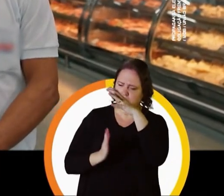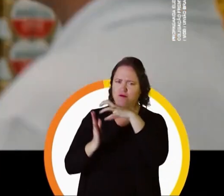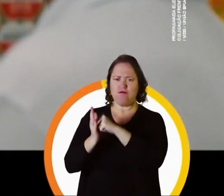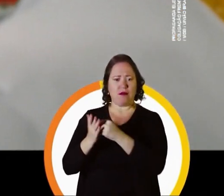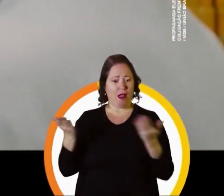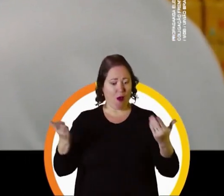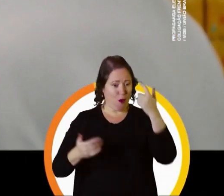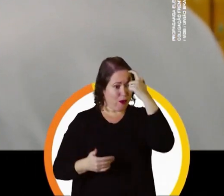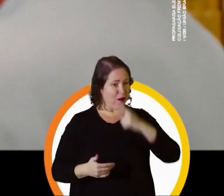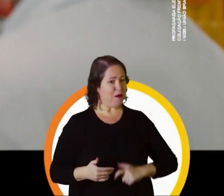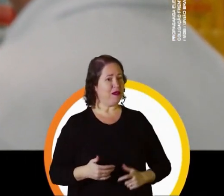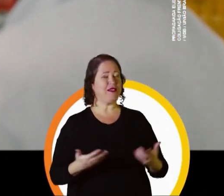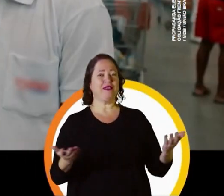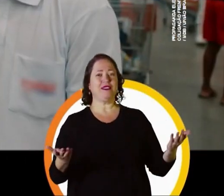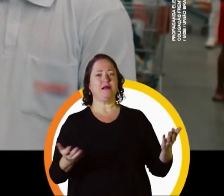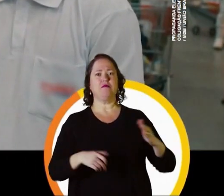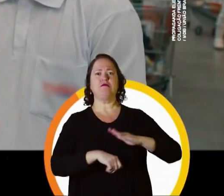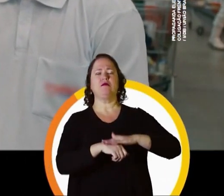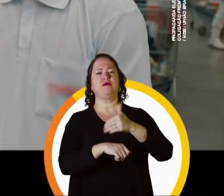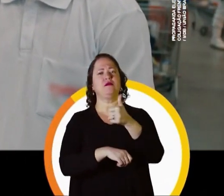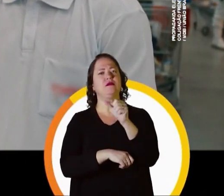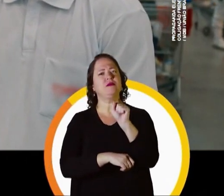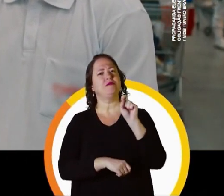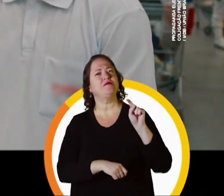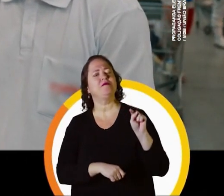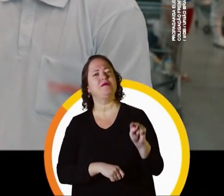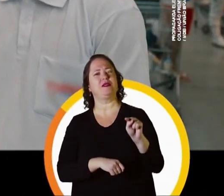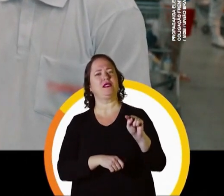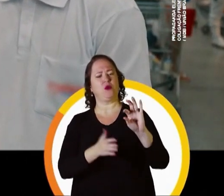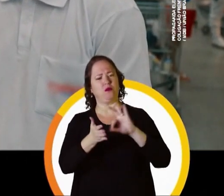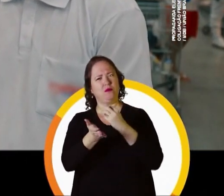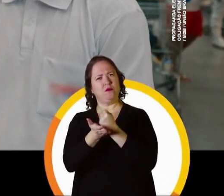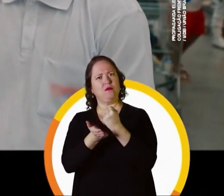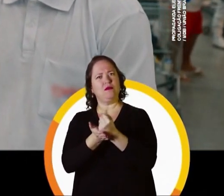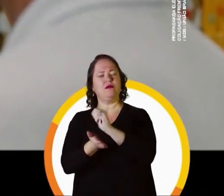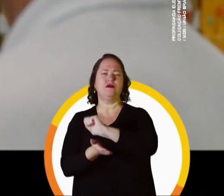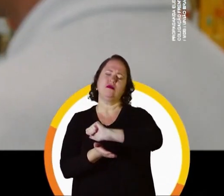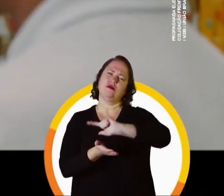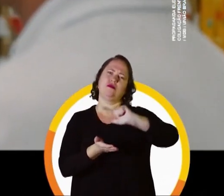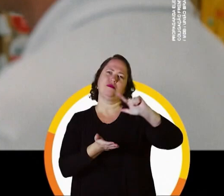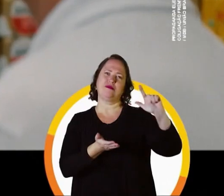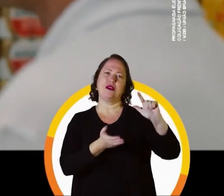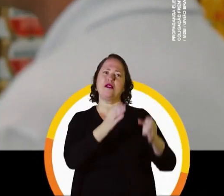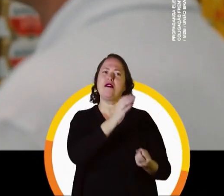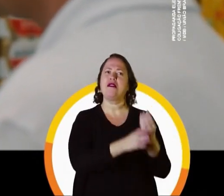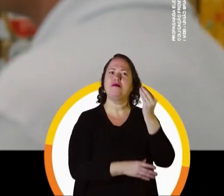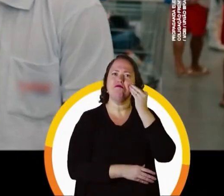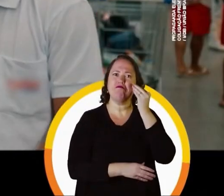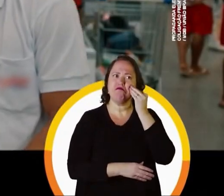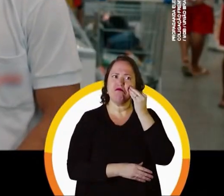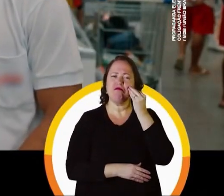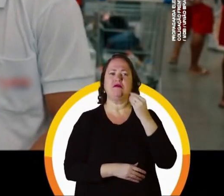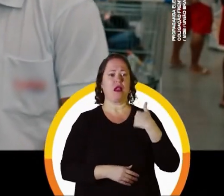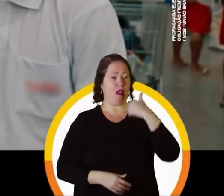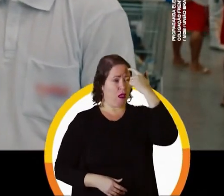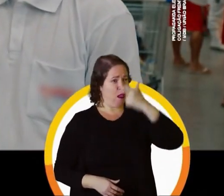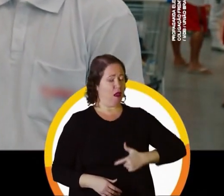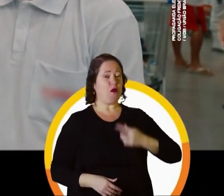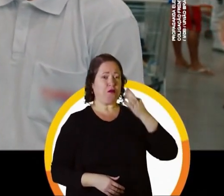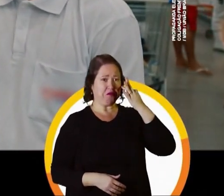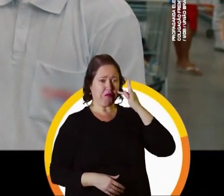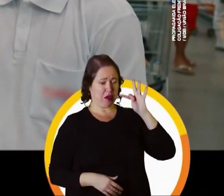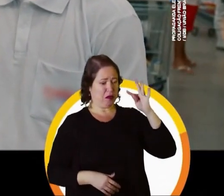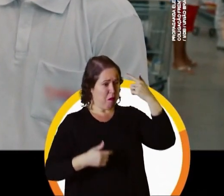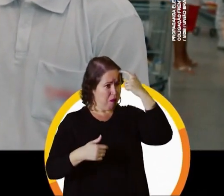e estou aqui agora. Já são mais de 18 mil carteiras assinadas pelo Go Recife. É muita coisa, né? Eu sou testemunha disso.